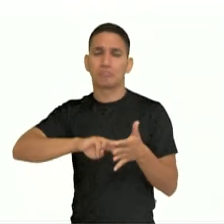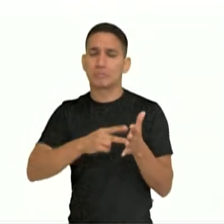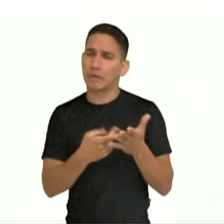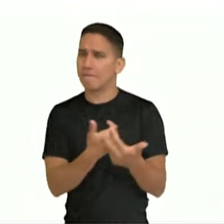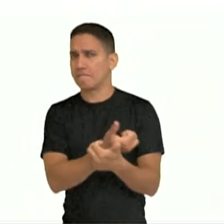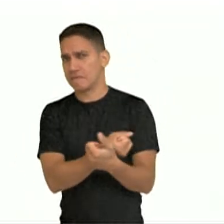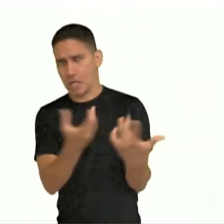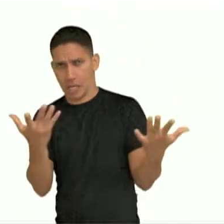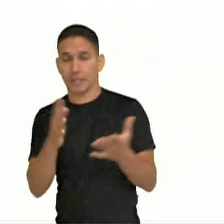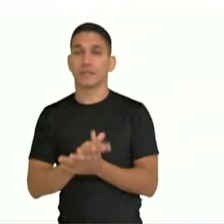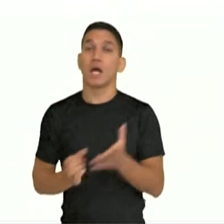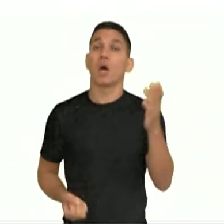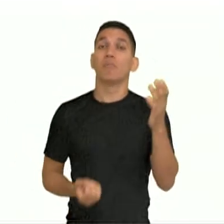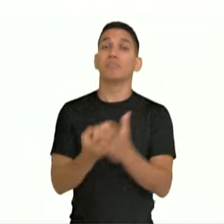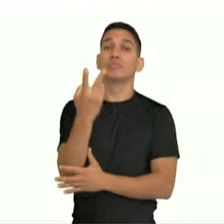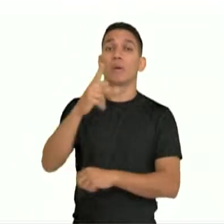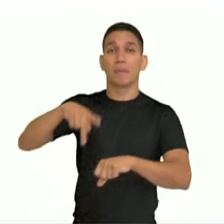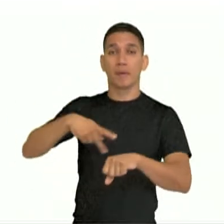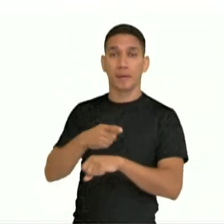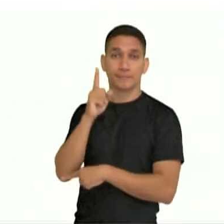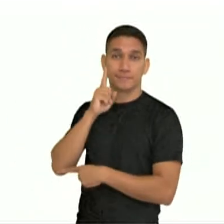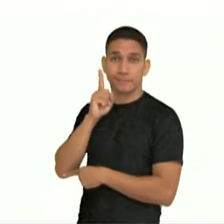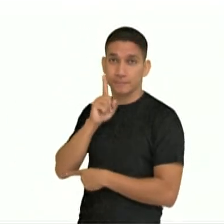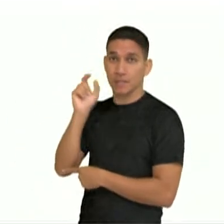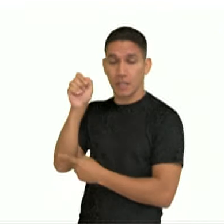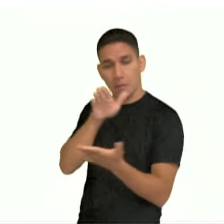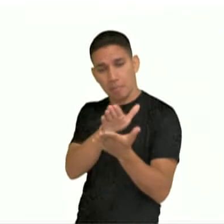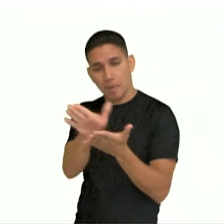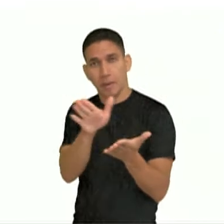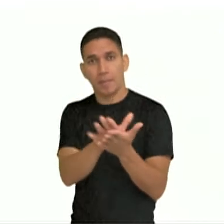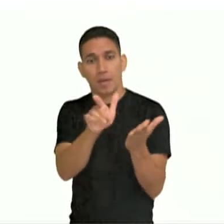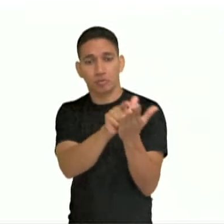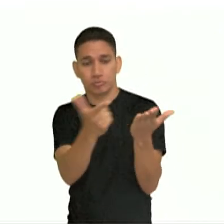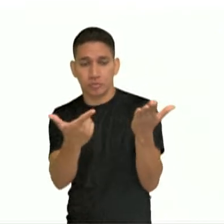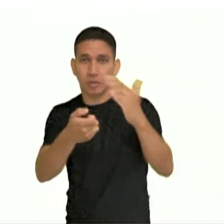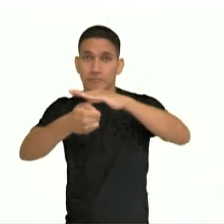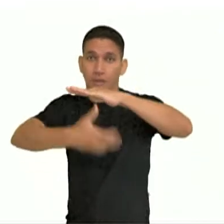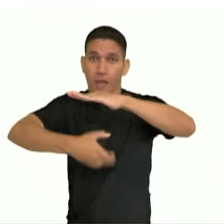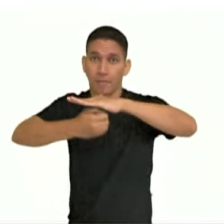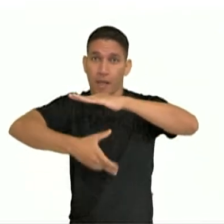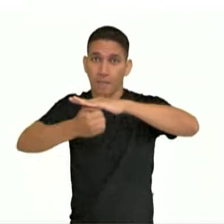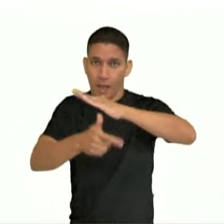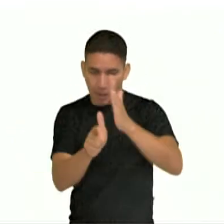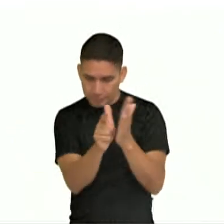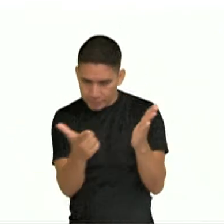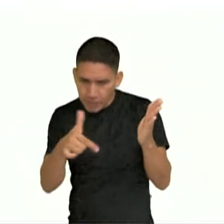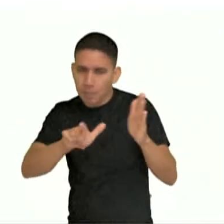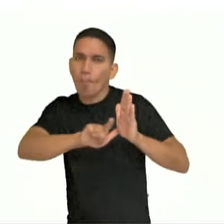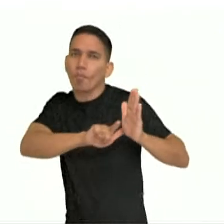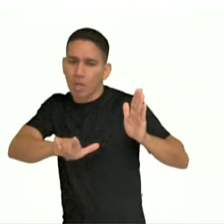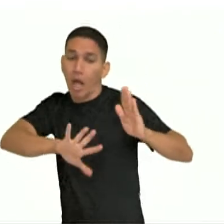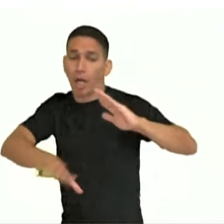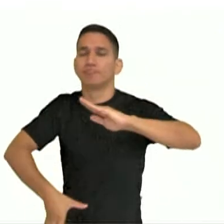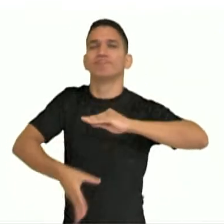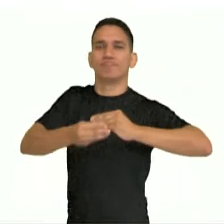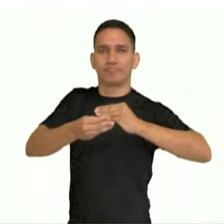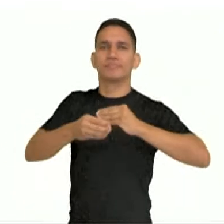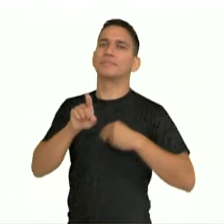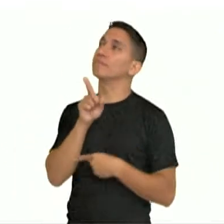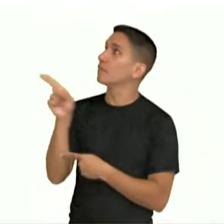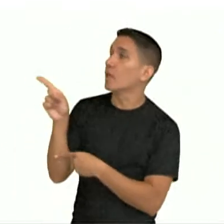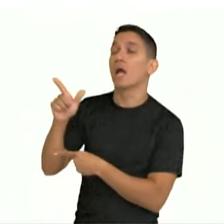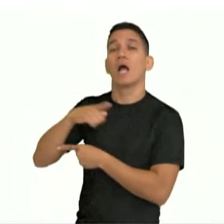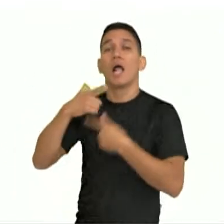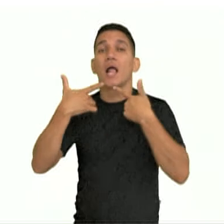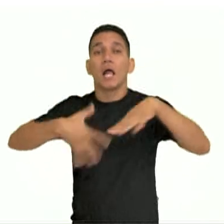Estados Unidos, ela era publicada no rodapé dos jornais para preencher o espaço, tem uma linguagem